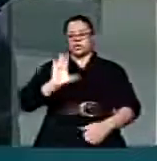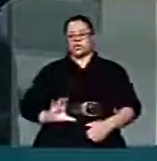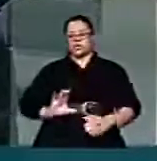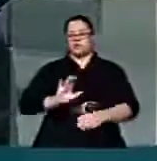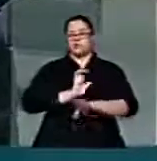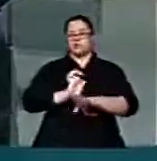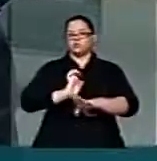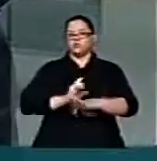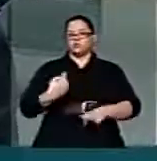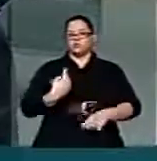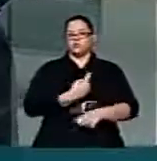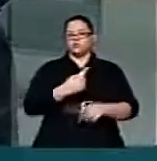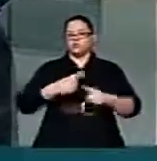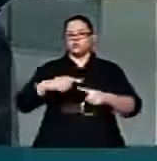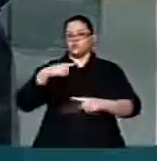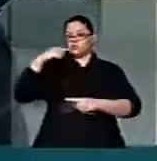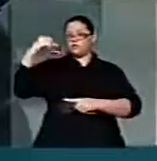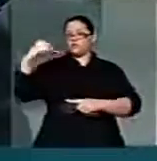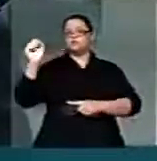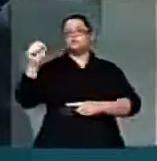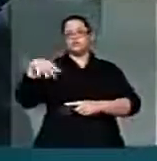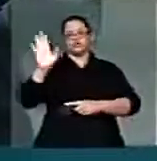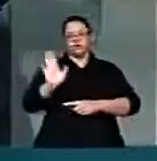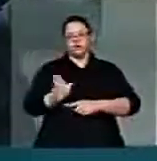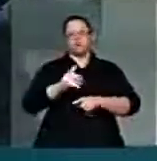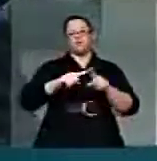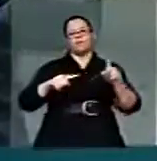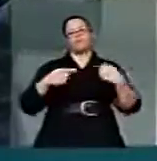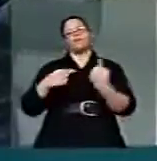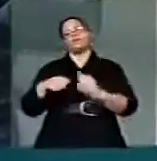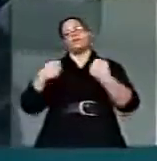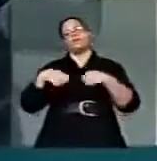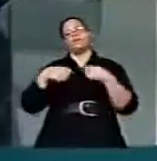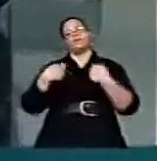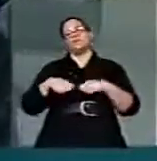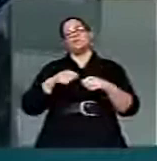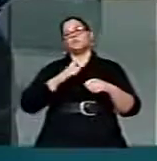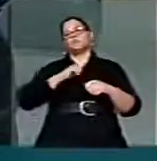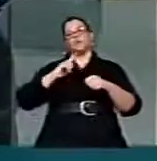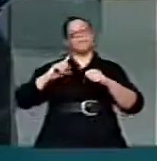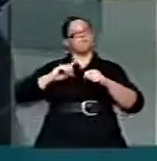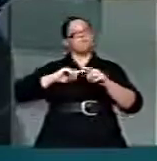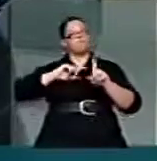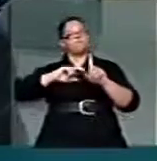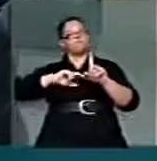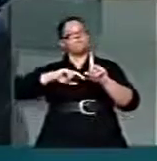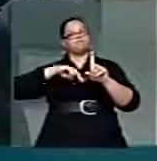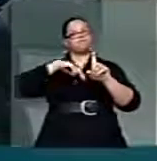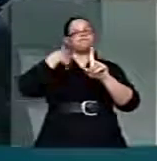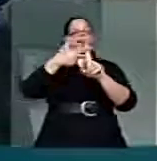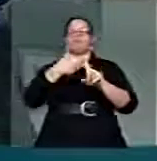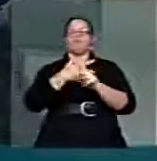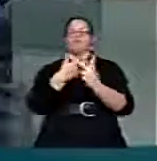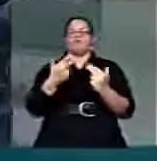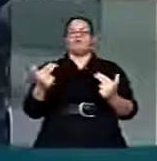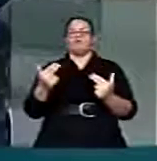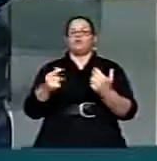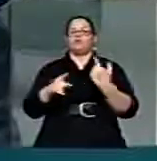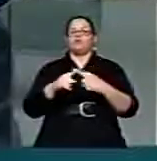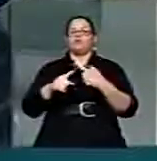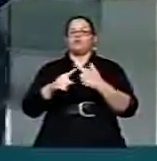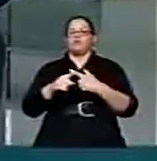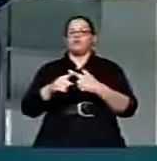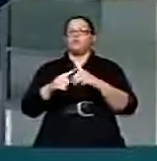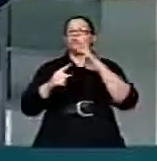legitimamente eleitos para isso, mas a gente precisa ter muito mais. As mazelas da política só se resolvem com mais